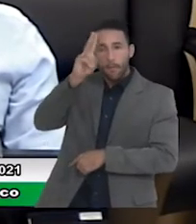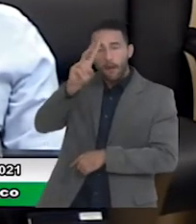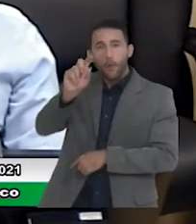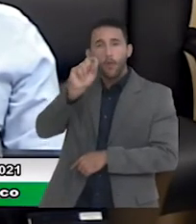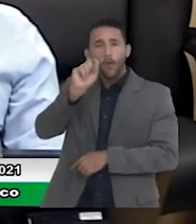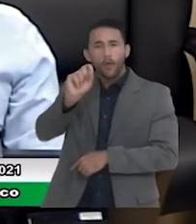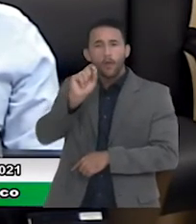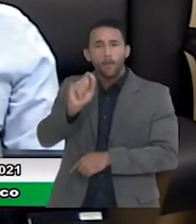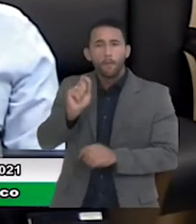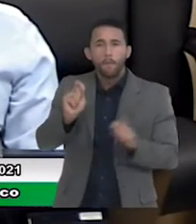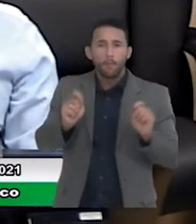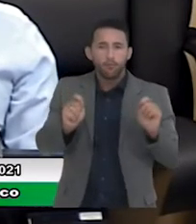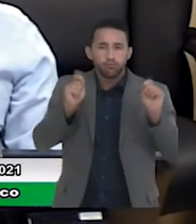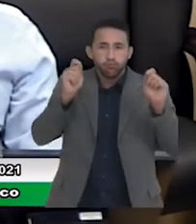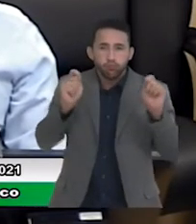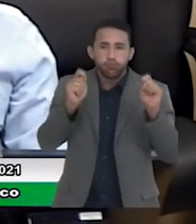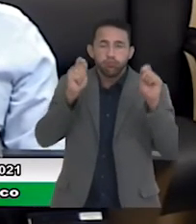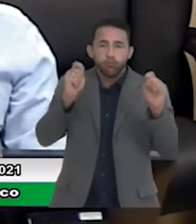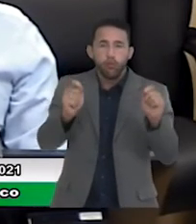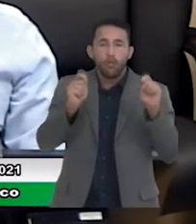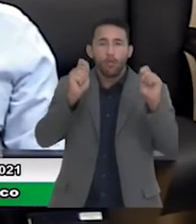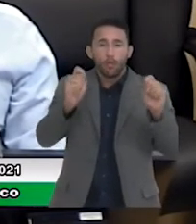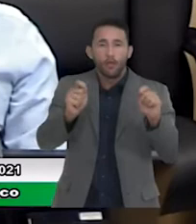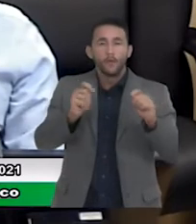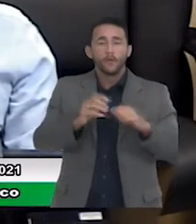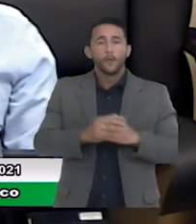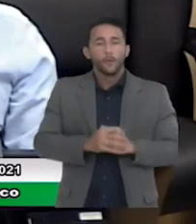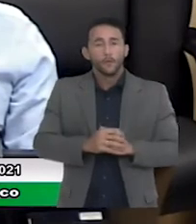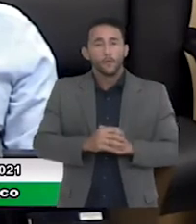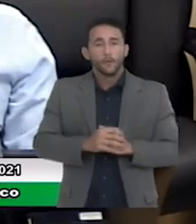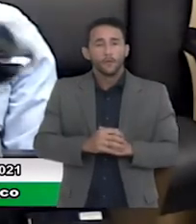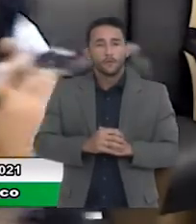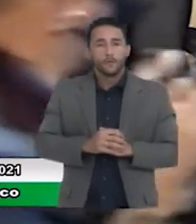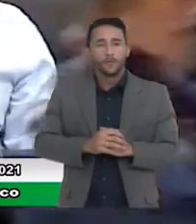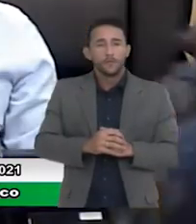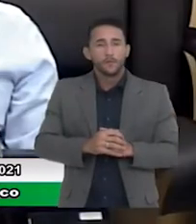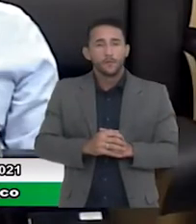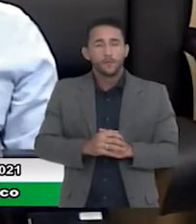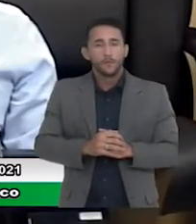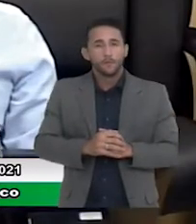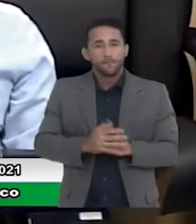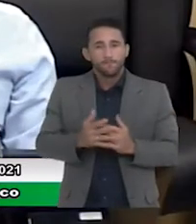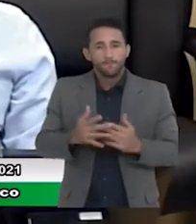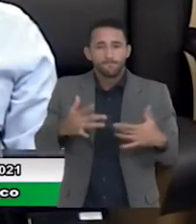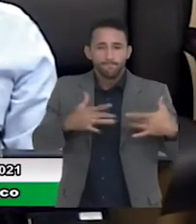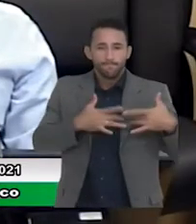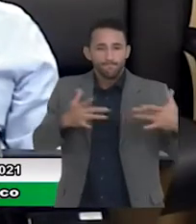elevada estima e destina, destinta consideração.